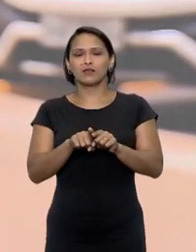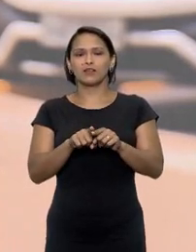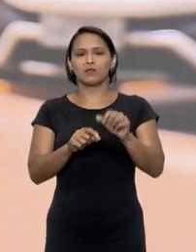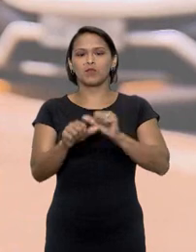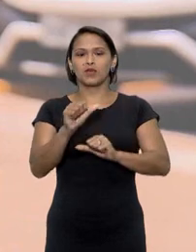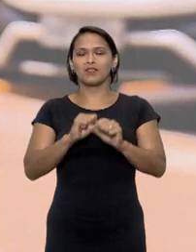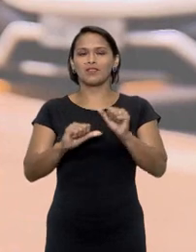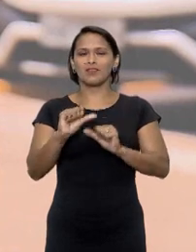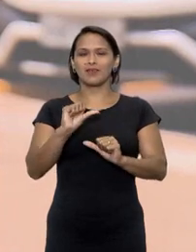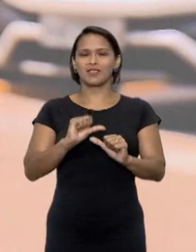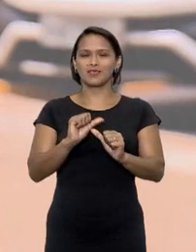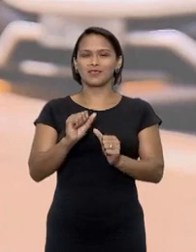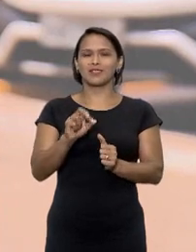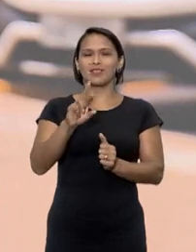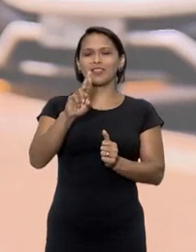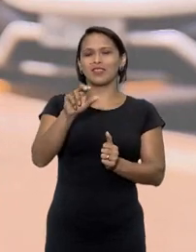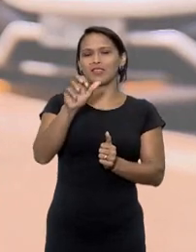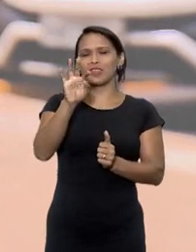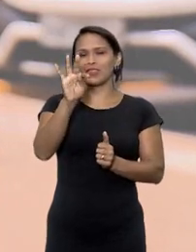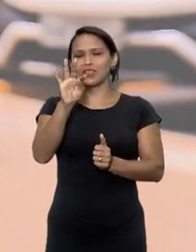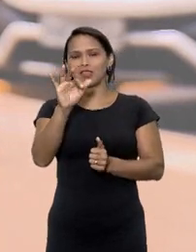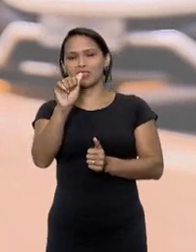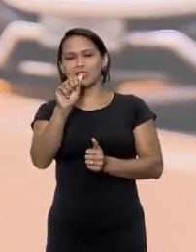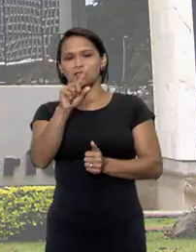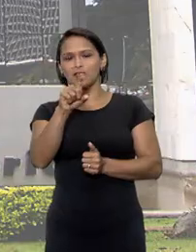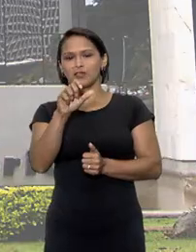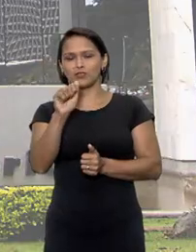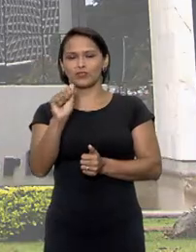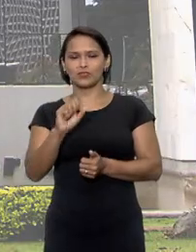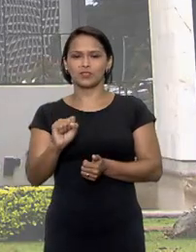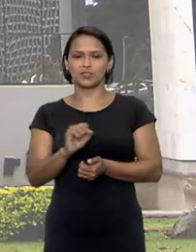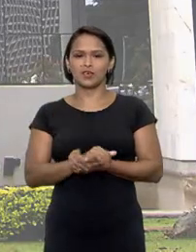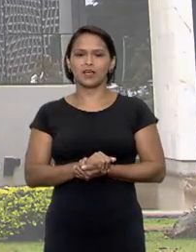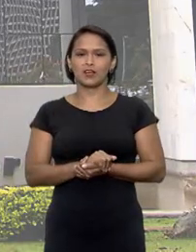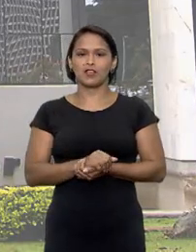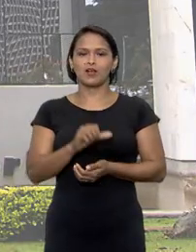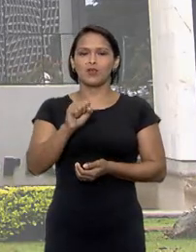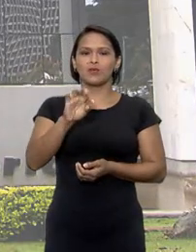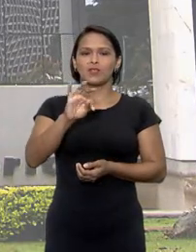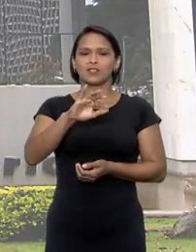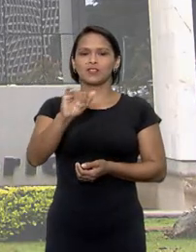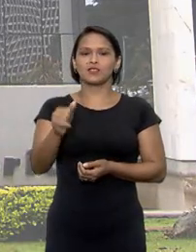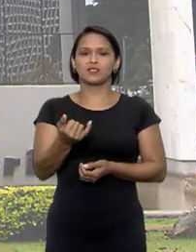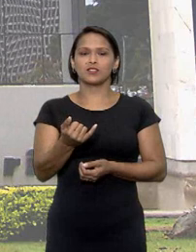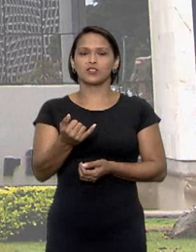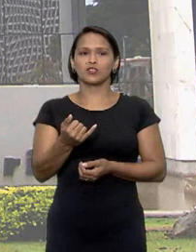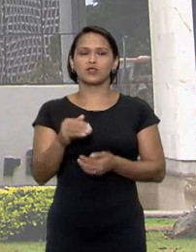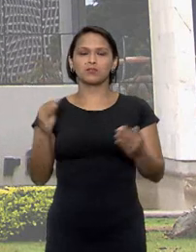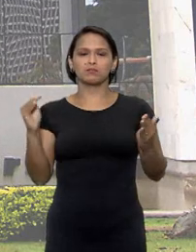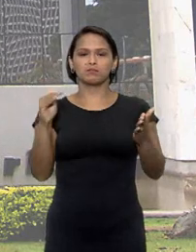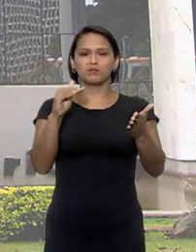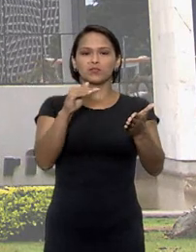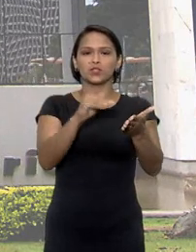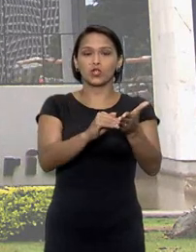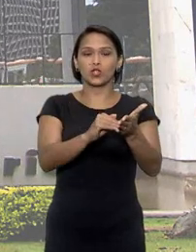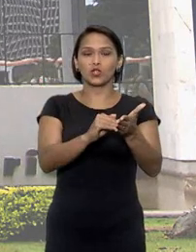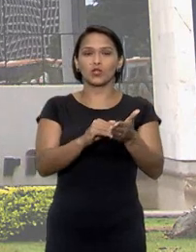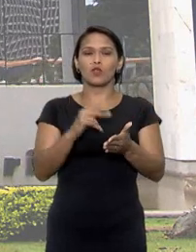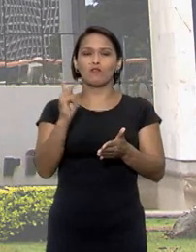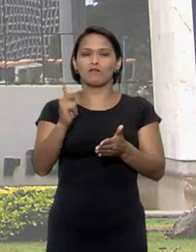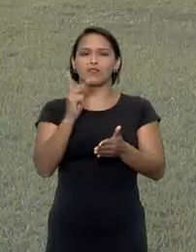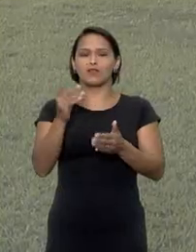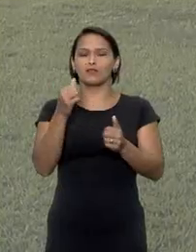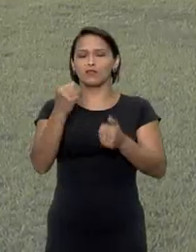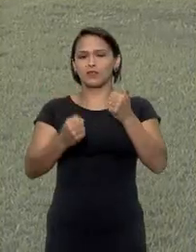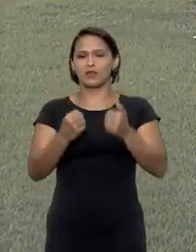correspondente às taxas e correções monetárias o Tribunal de Justiça do Distrito Federal limitou a execução ao valor do